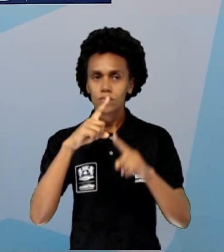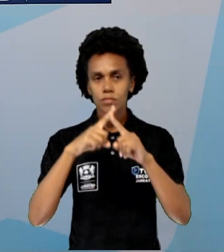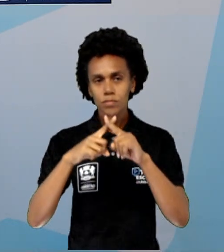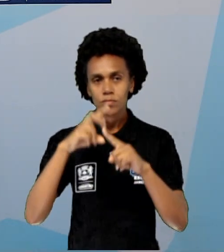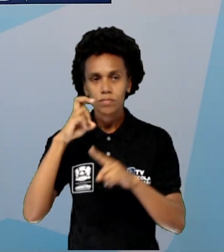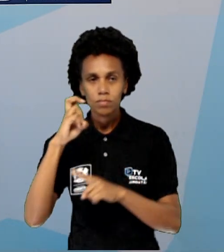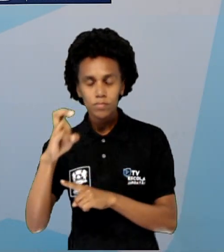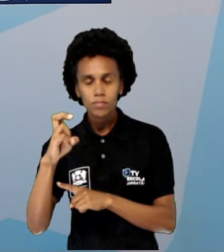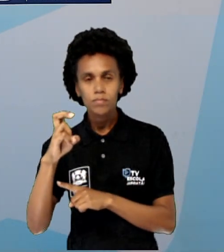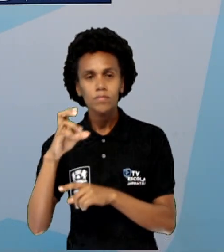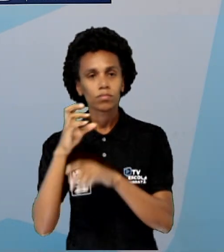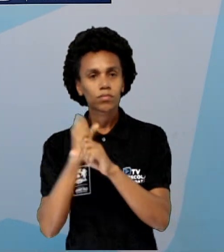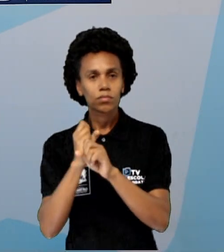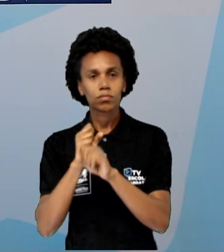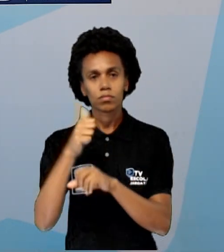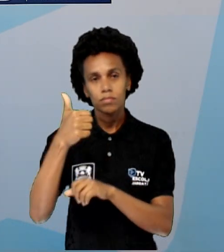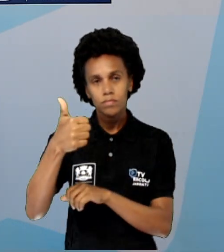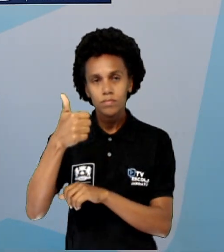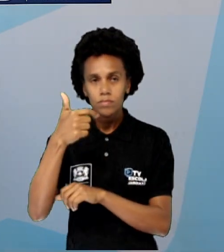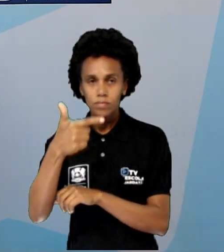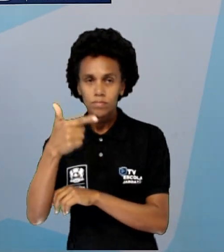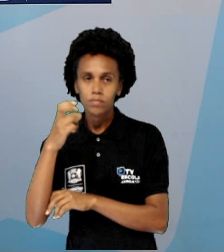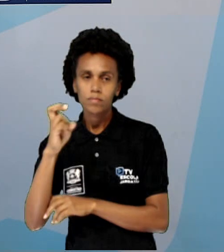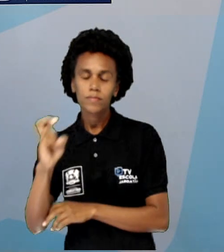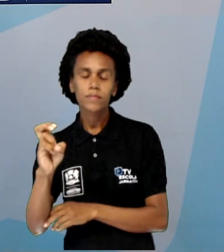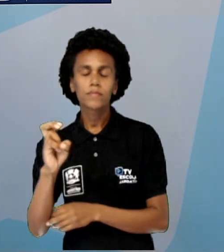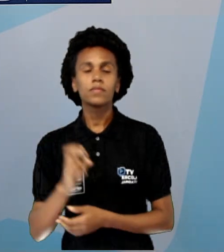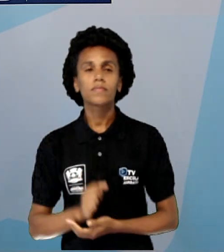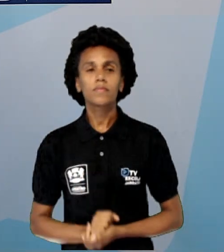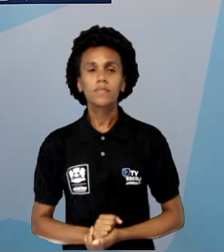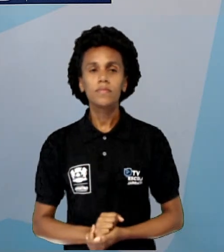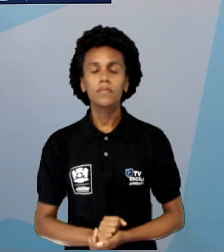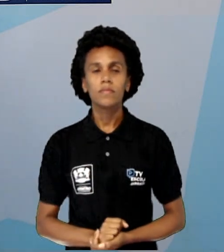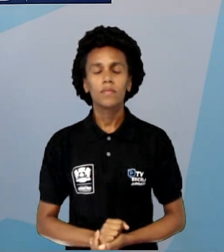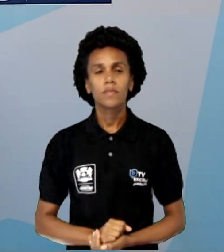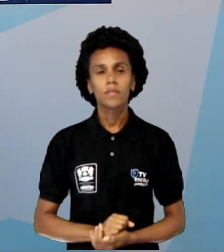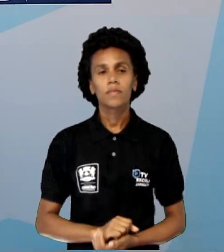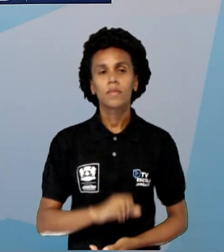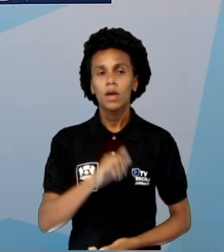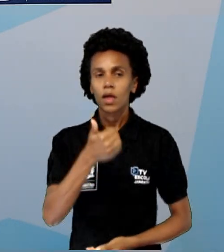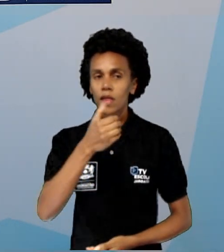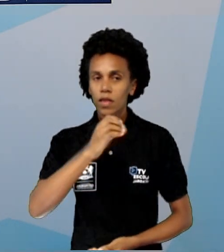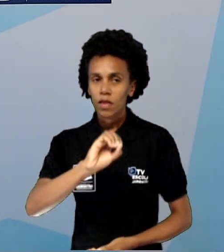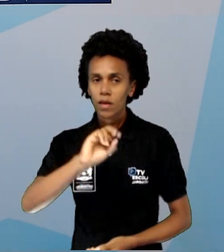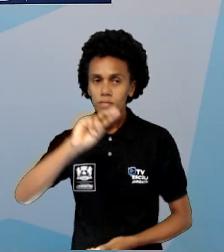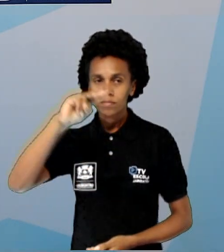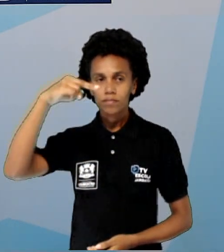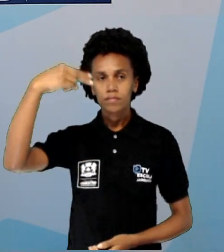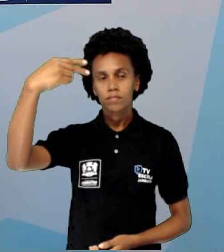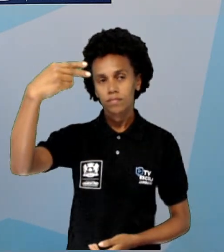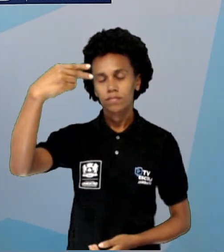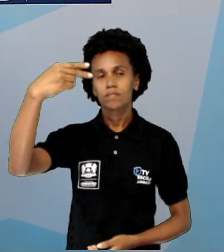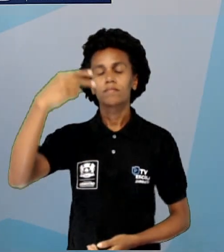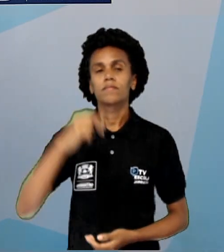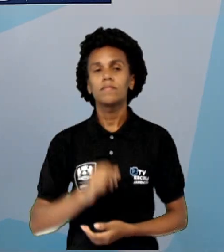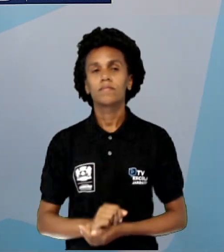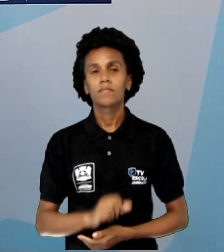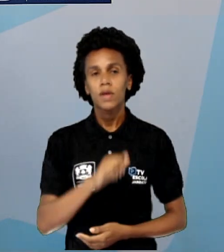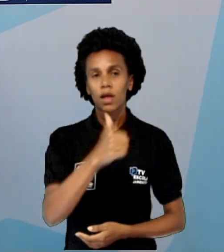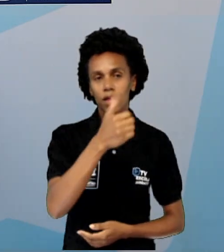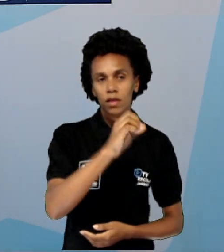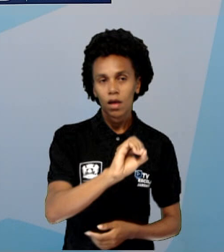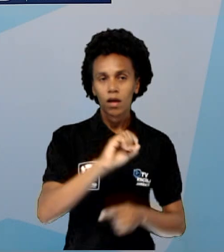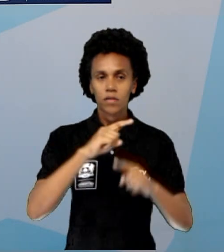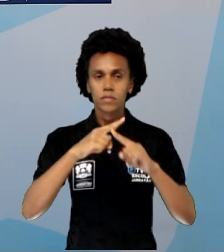vezes 5 vai dar 125, tá? E no caso do 10 elevado à segunda, gente vai ter 10 vezes